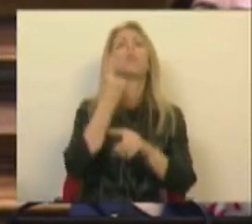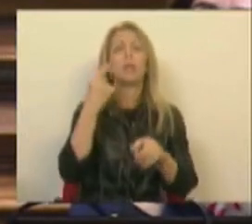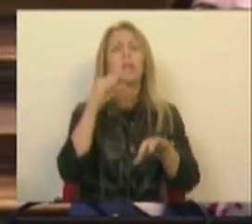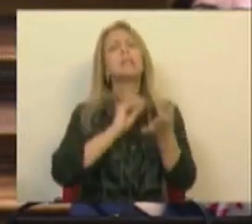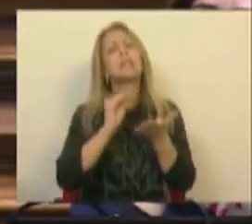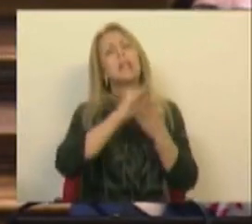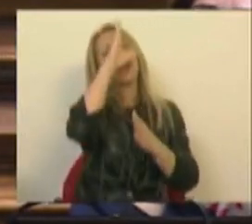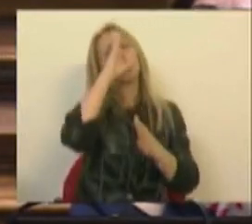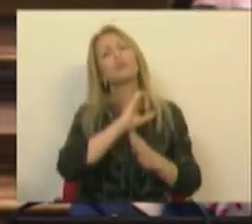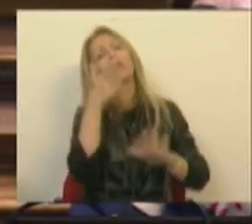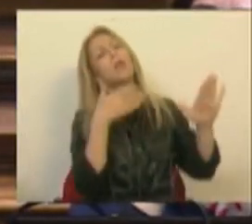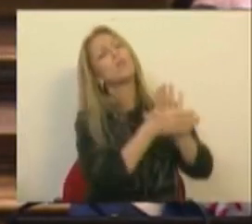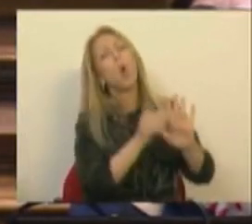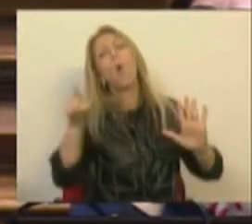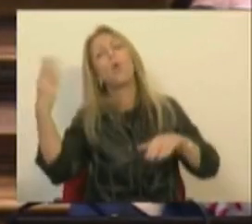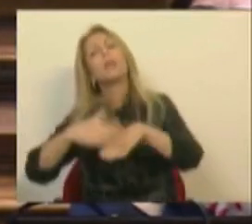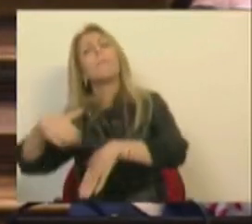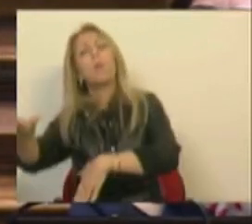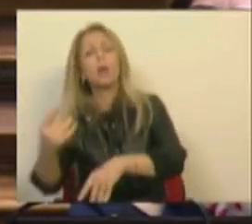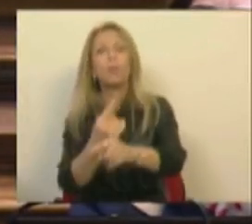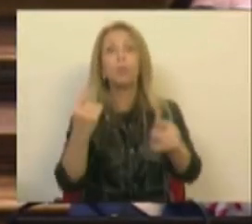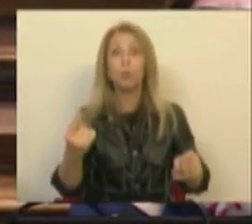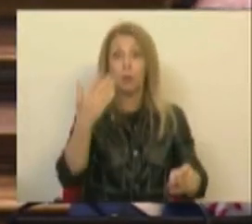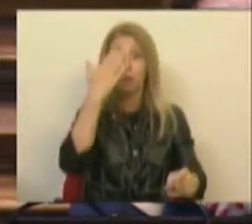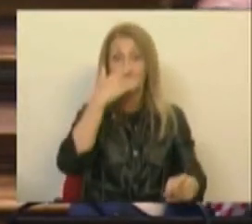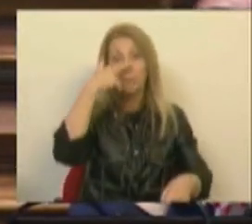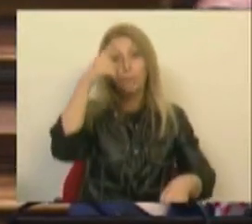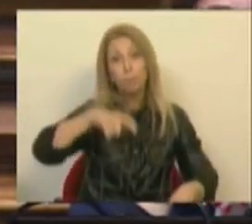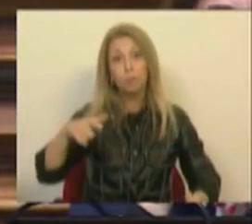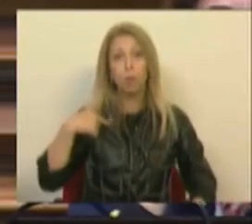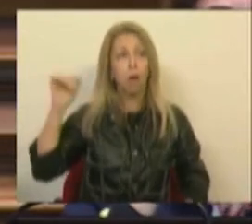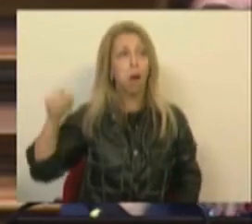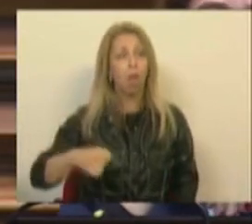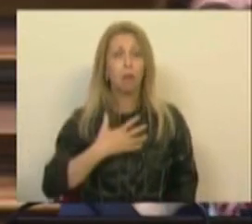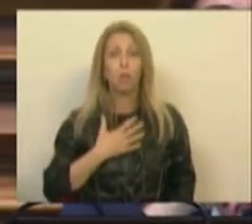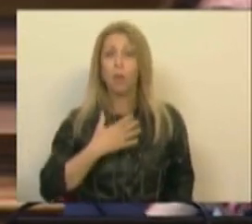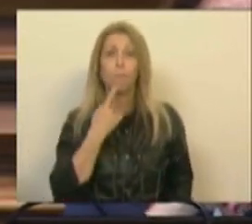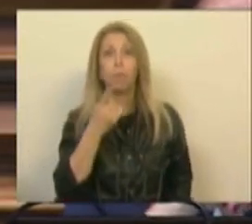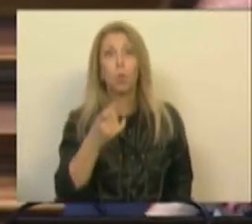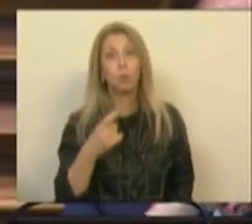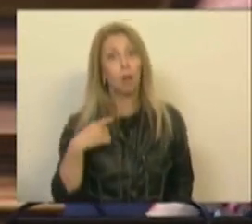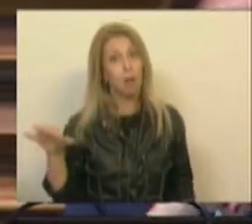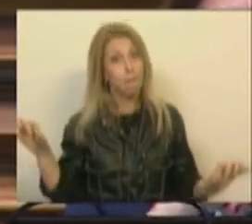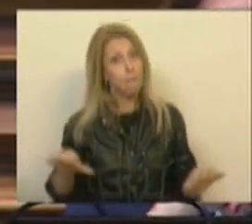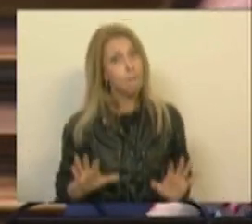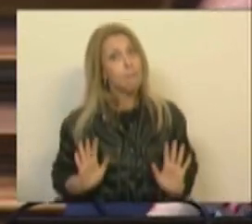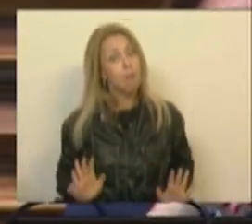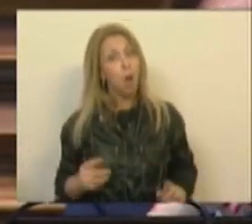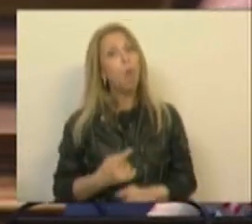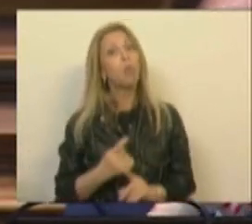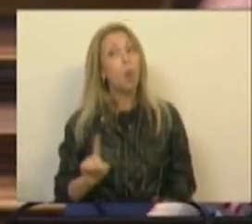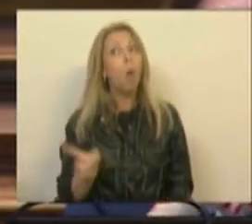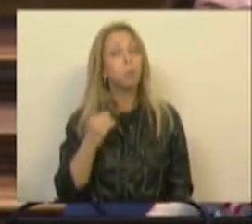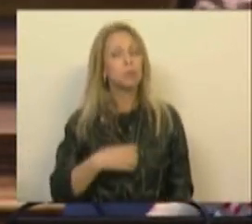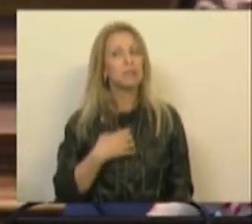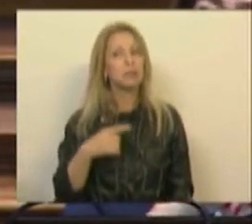Se as pessoas não lhe querem perguntar, isso é mau sinal. É sinal que talvez sintam que o Sr. Primeiro-Ministro não quer ouvir essa pergunta, porque